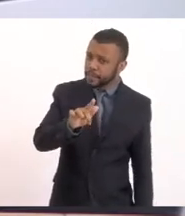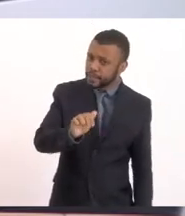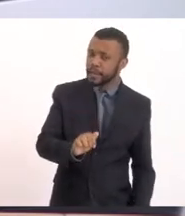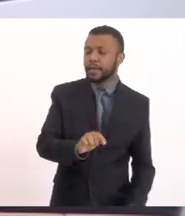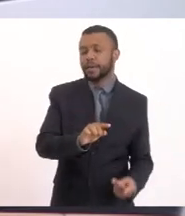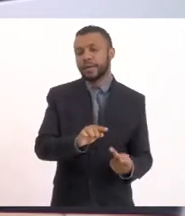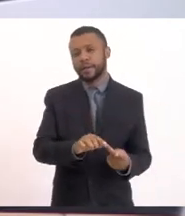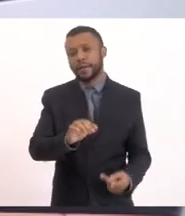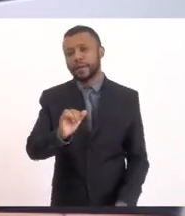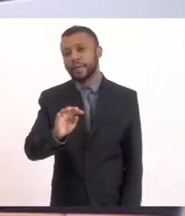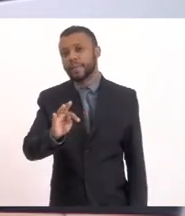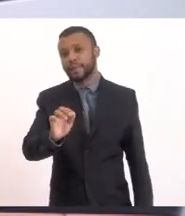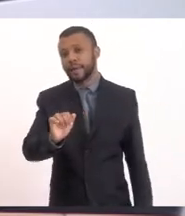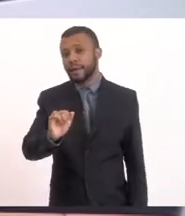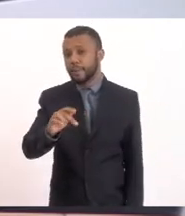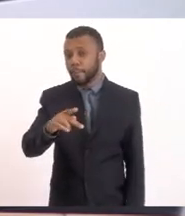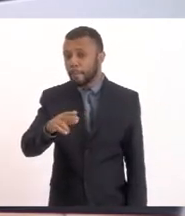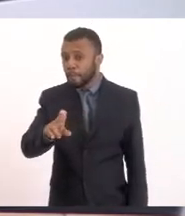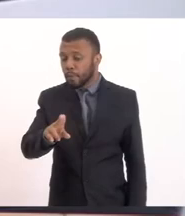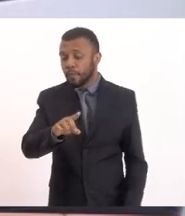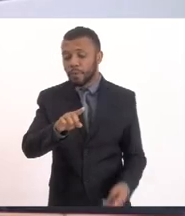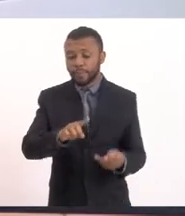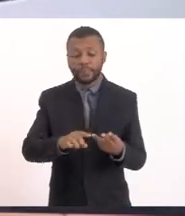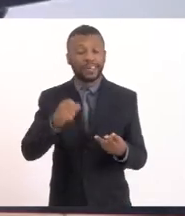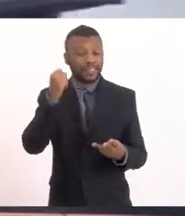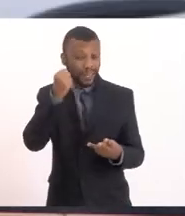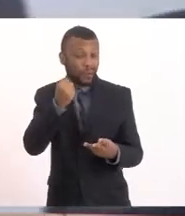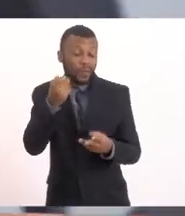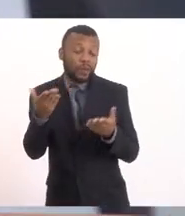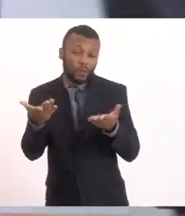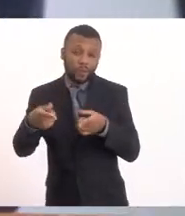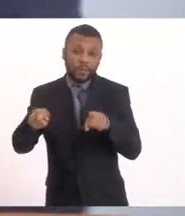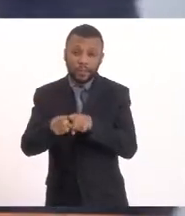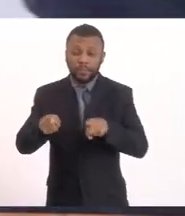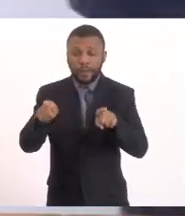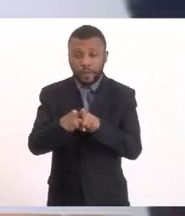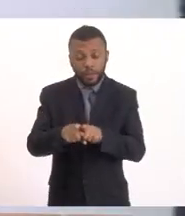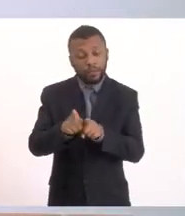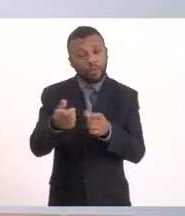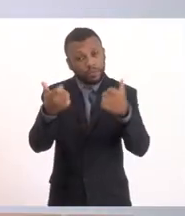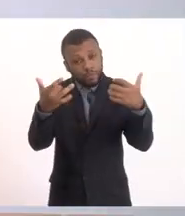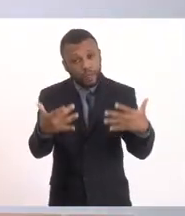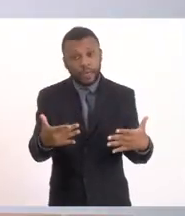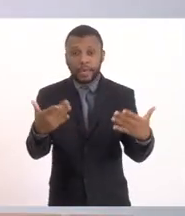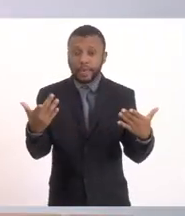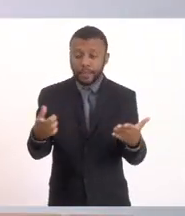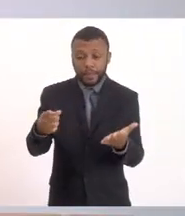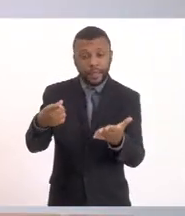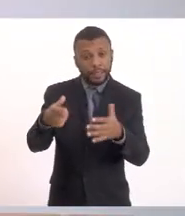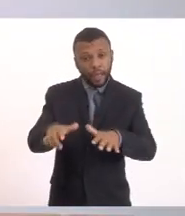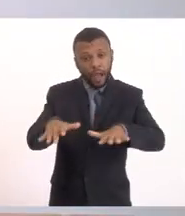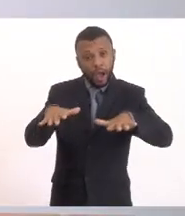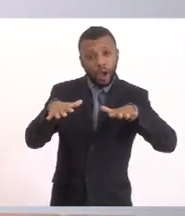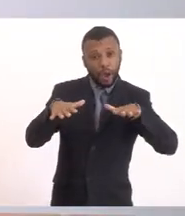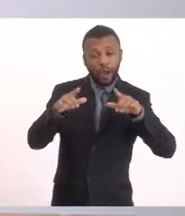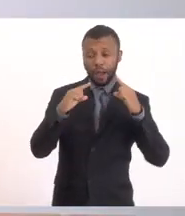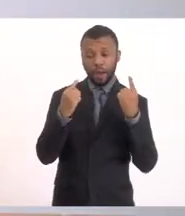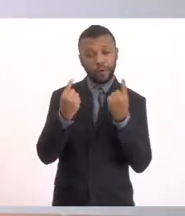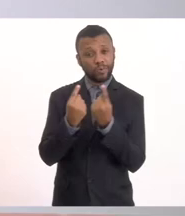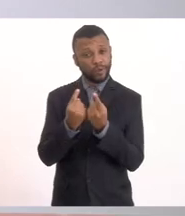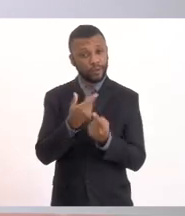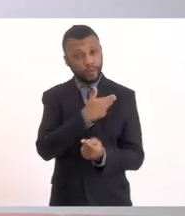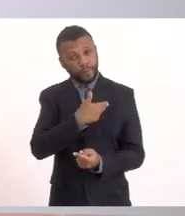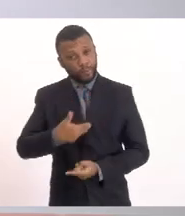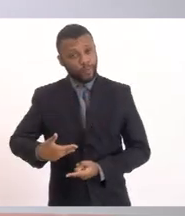também com a Lagoa de Saquarema. E dizer que essa audiência pública é de mais importante para